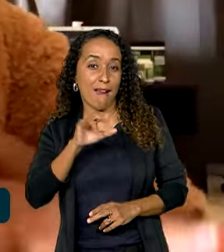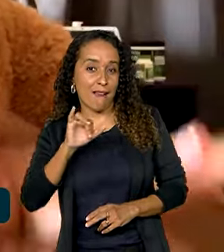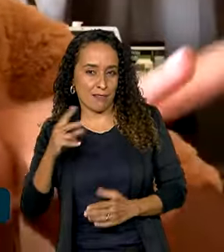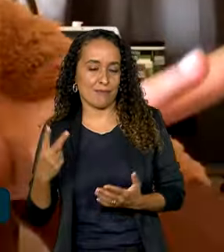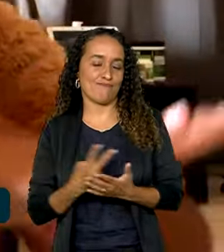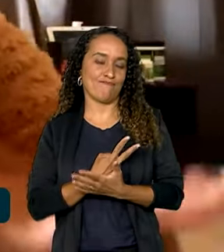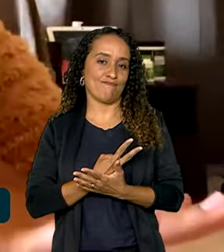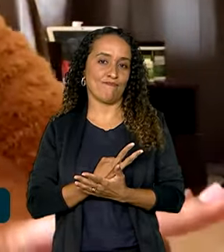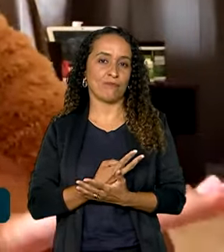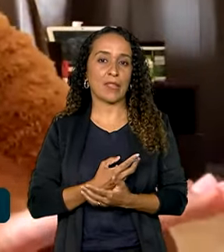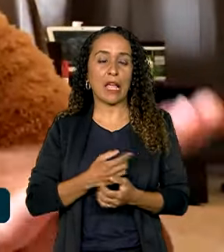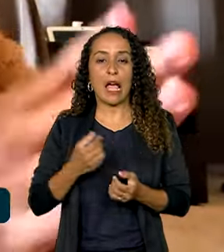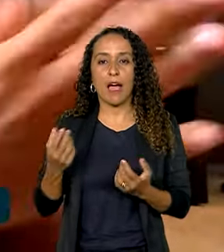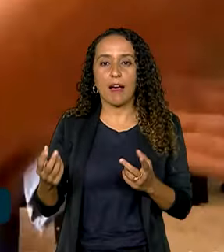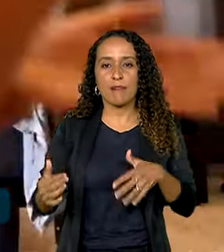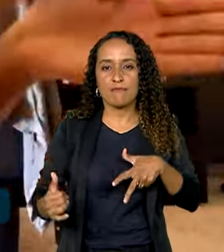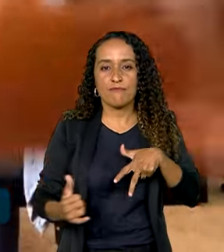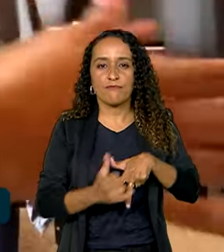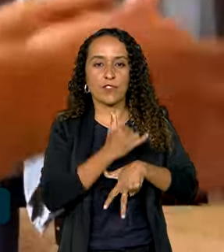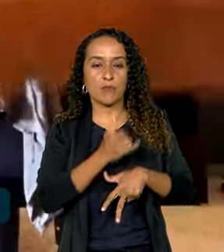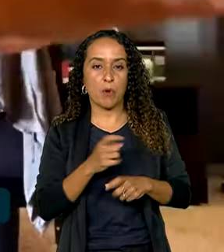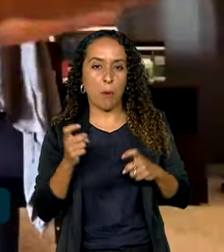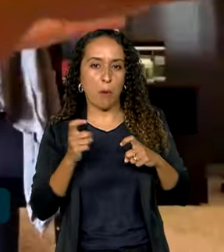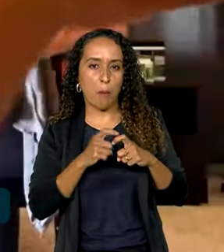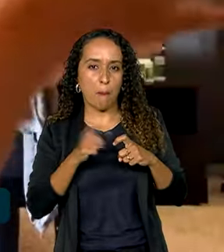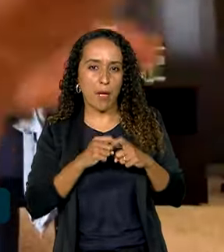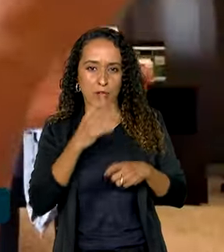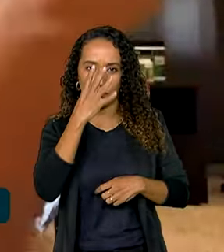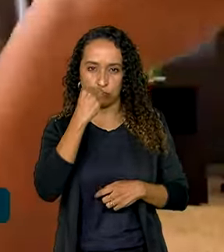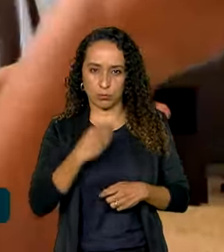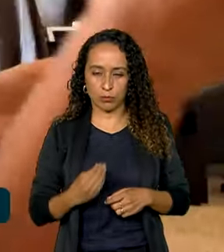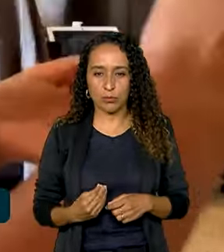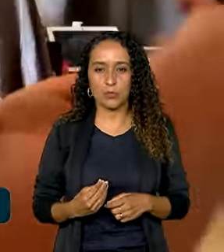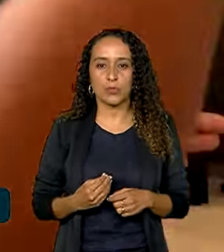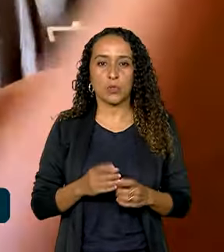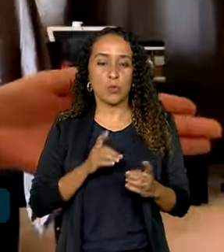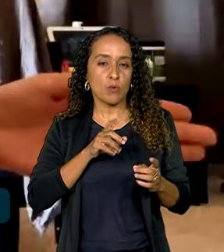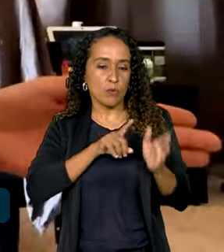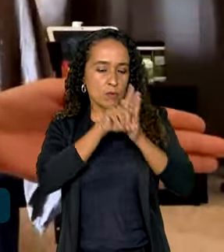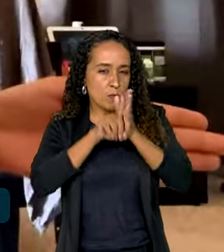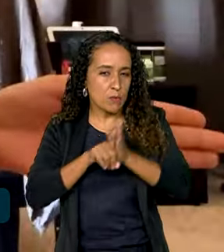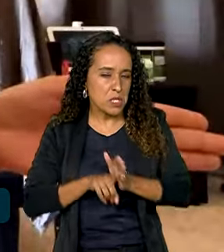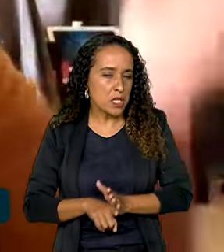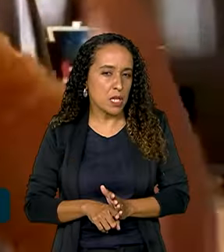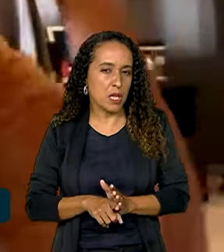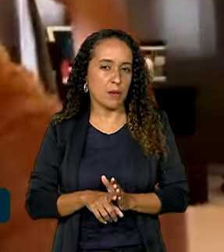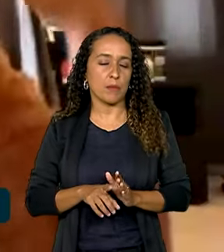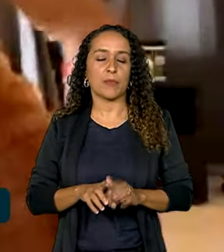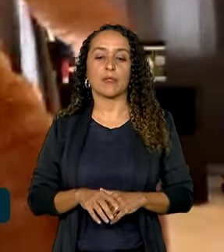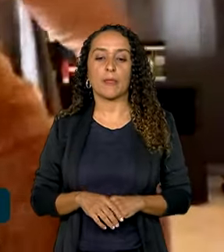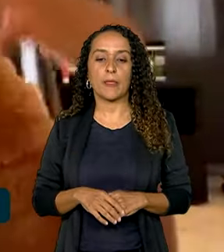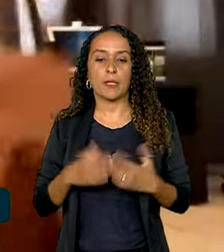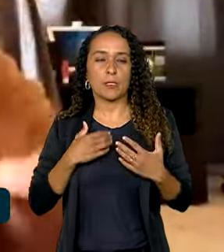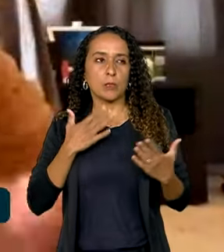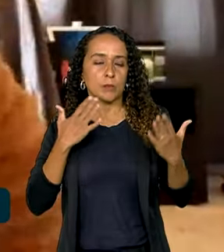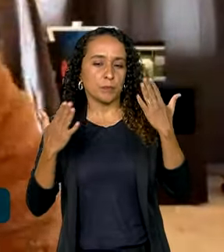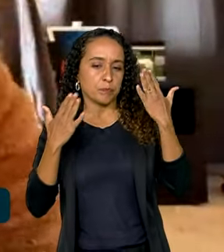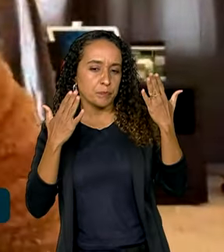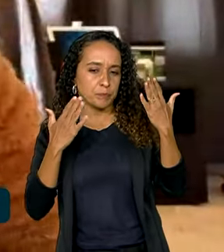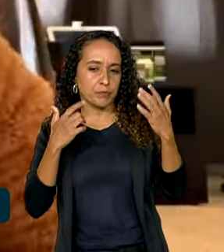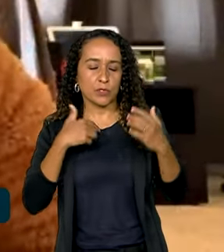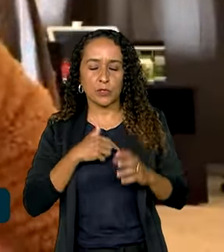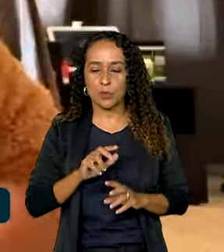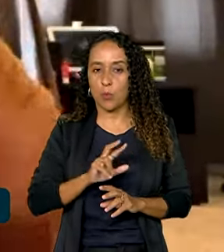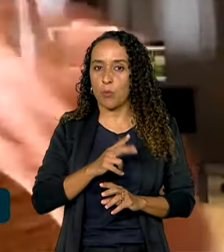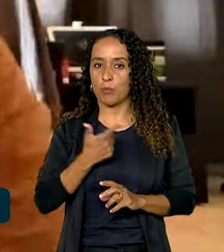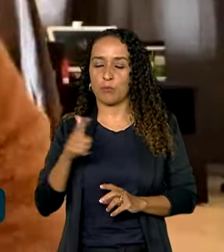Ela conta que foi vítima de um médico radiologista durante um exame de rotina. Psicologicamente, eu sou outra